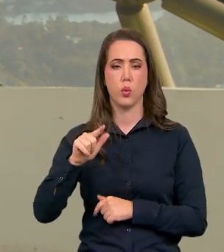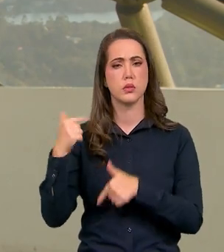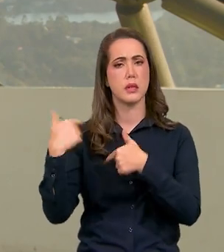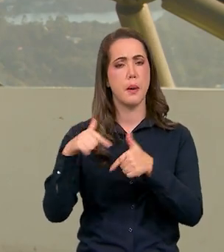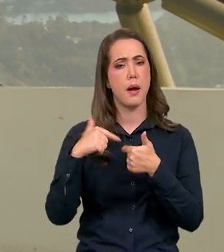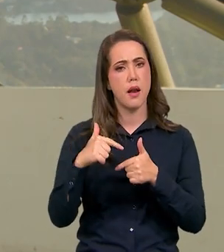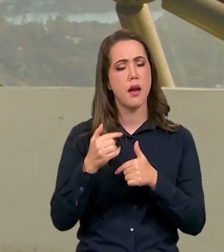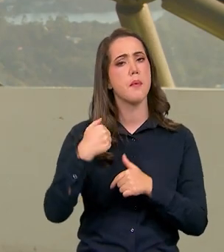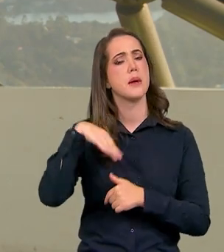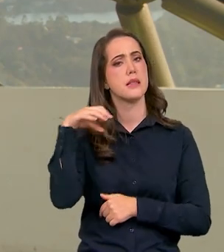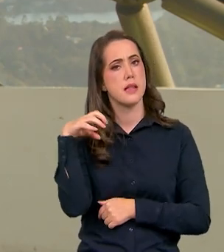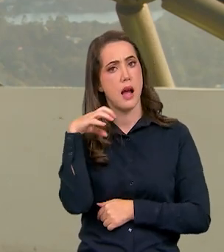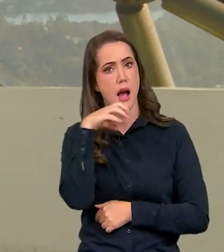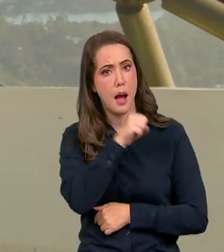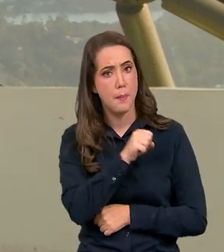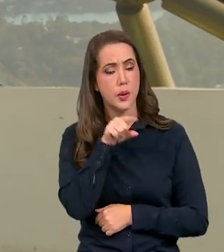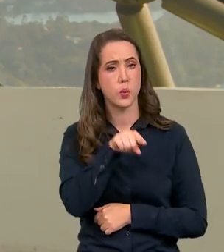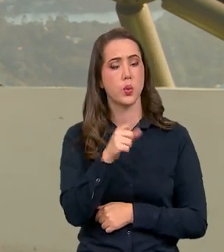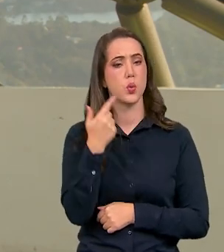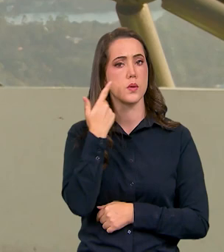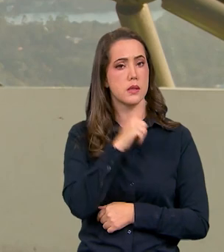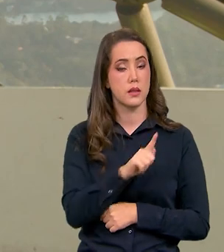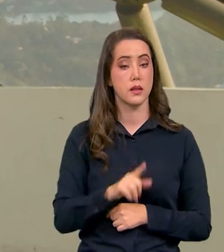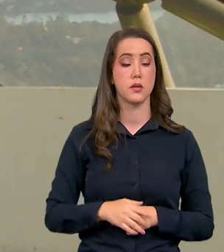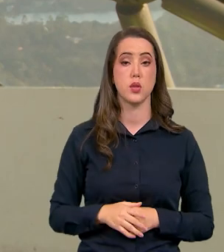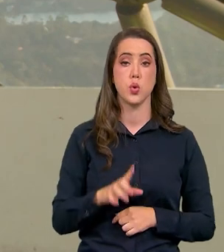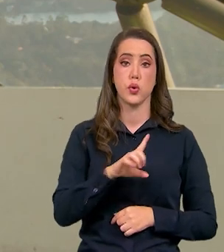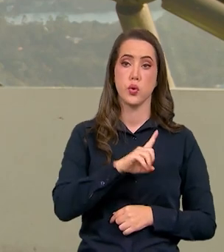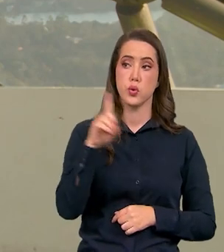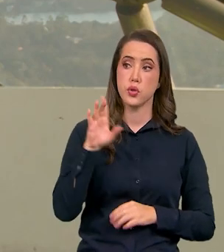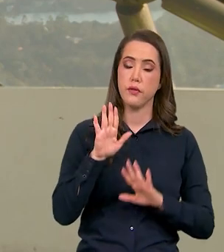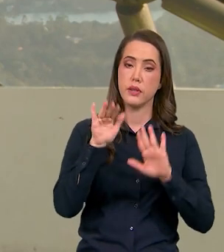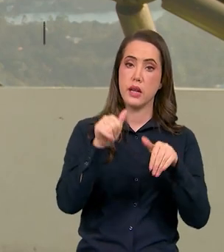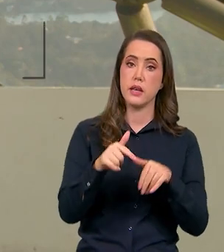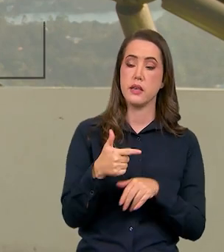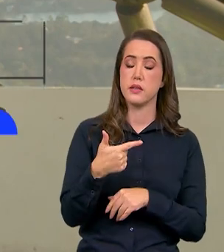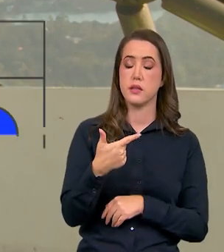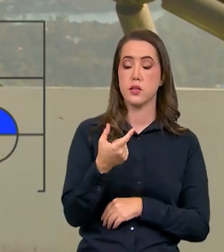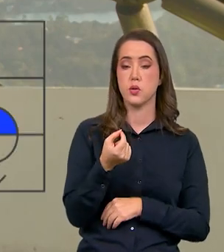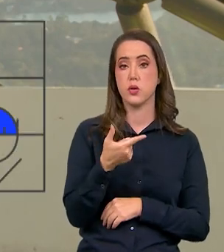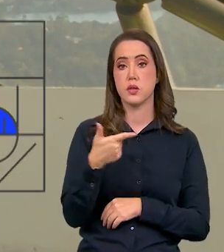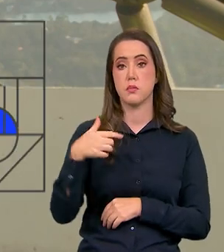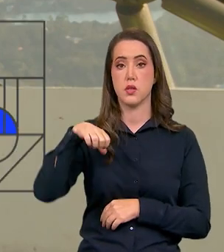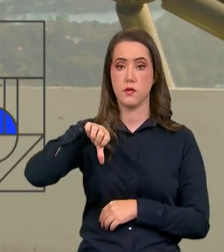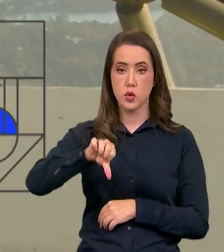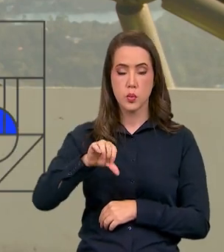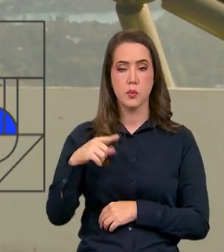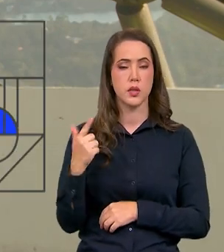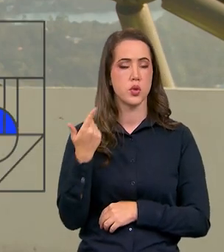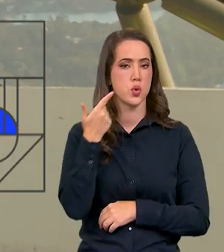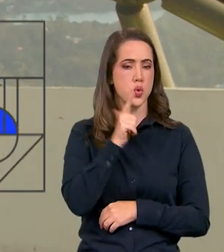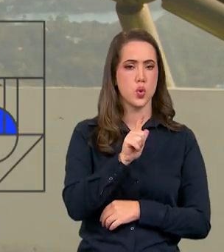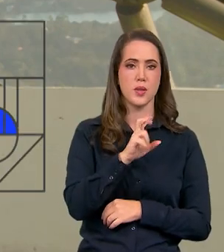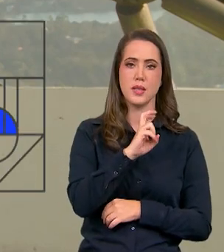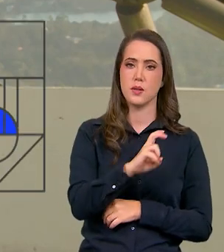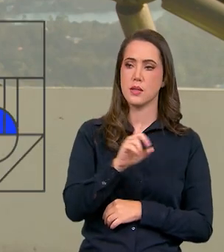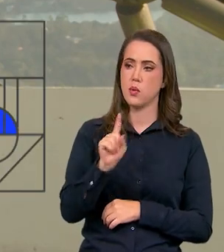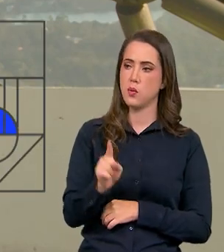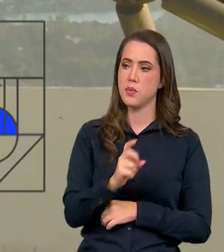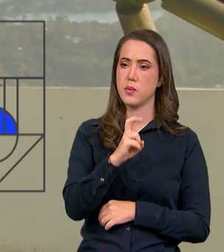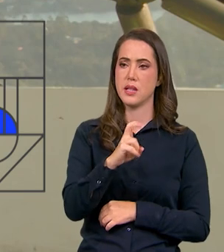operadoras, trabalhar ao máximo a antecipação. O cronograma se encerra, acho que, em 2029, para a gente estar com todos os 5